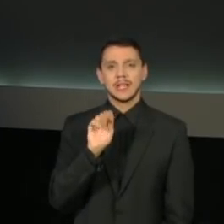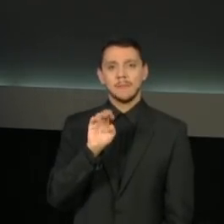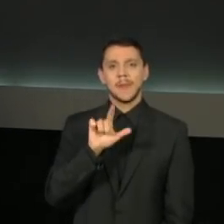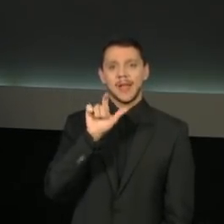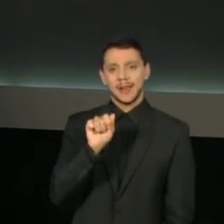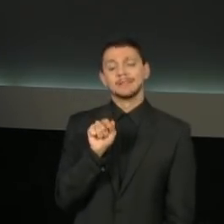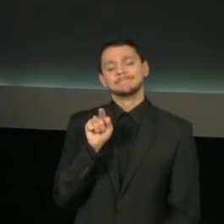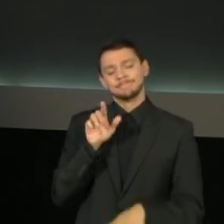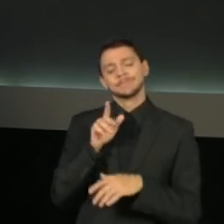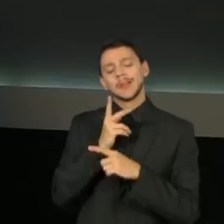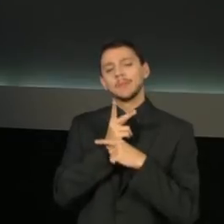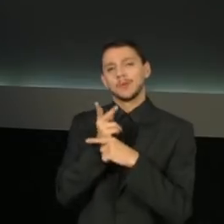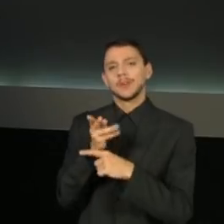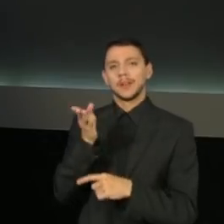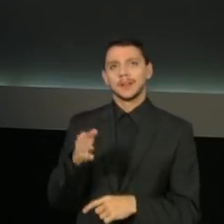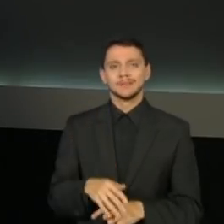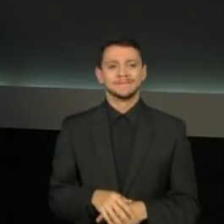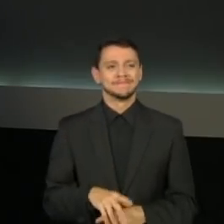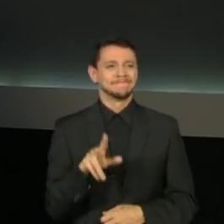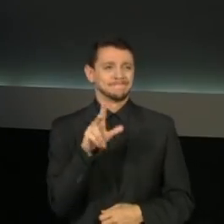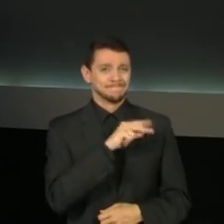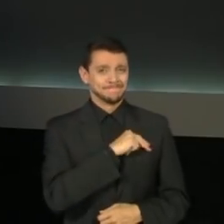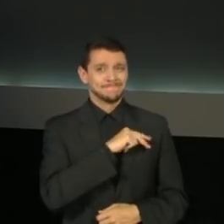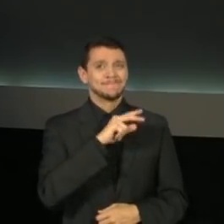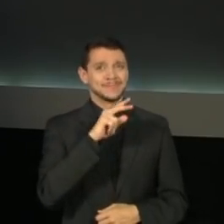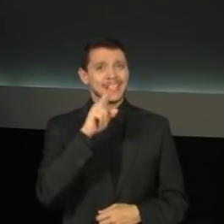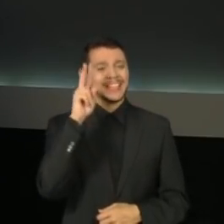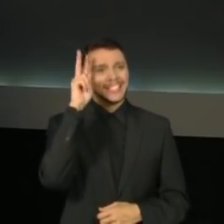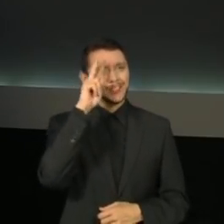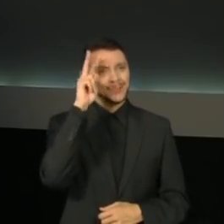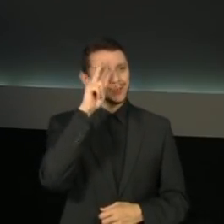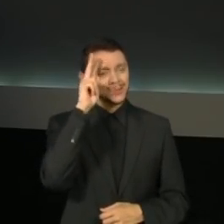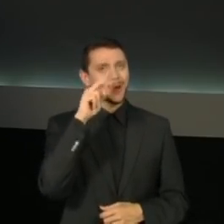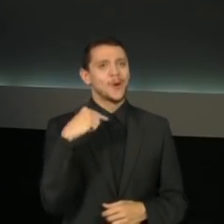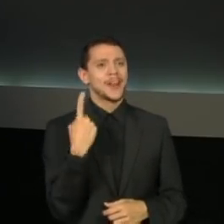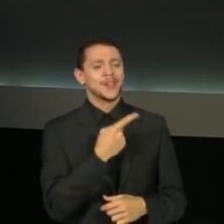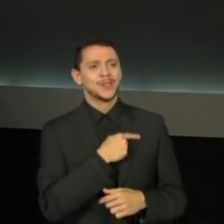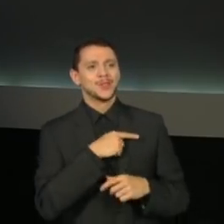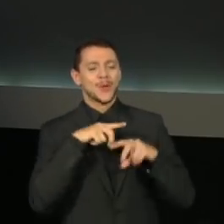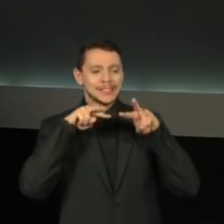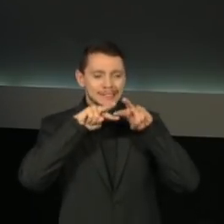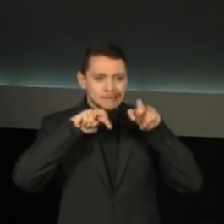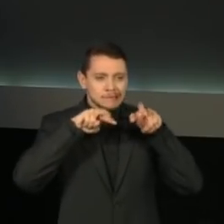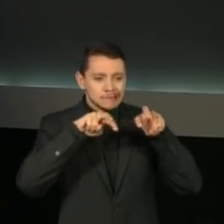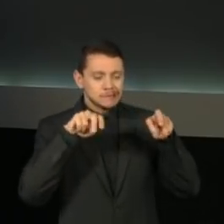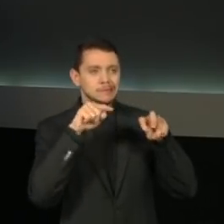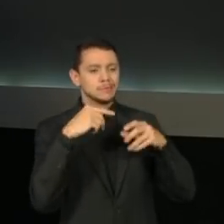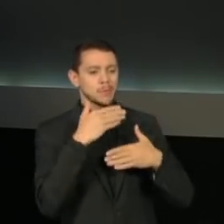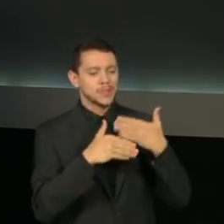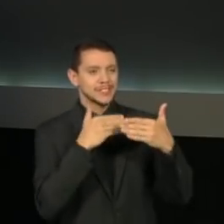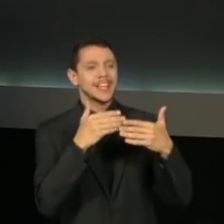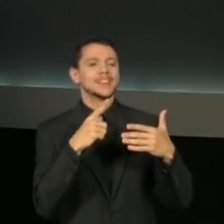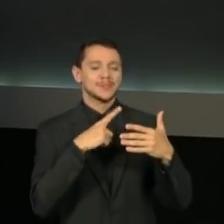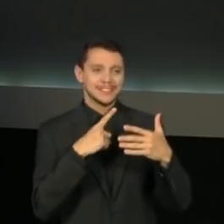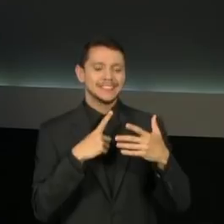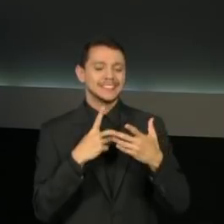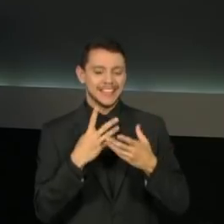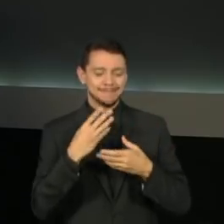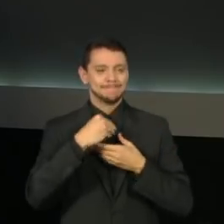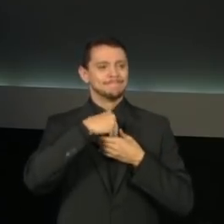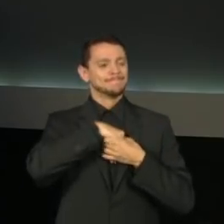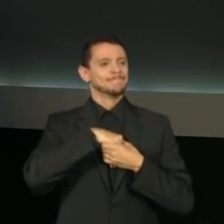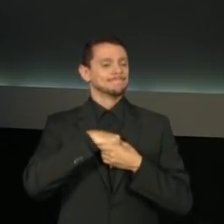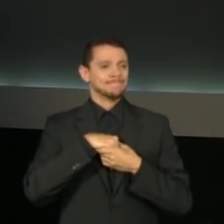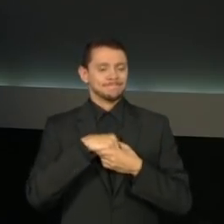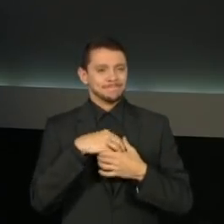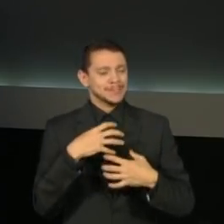histórias que certamente mergulhando nesse processo, mexeram muito com você, com o país todo, o país